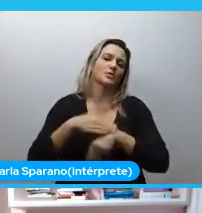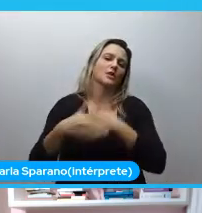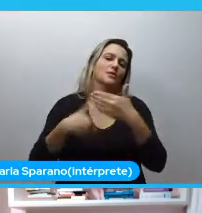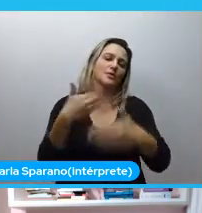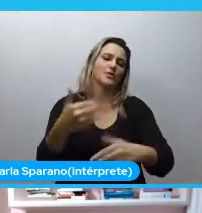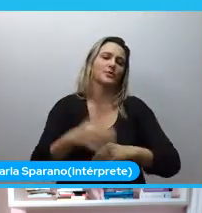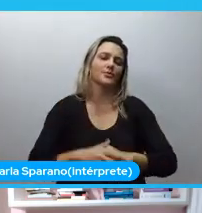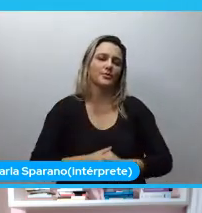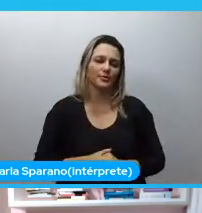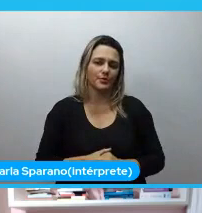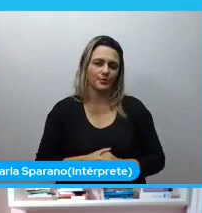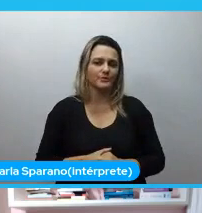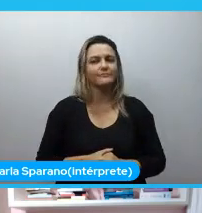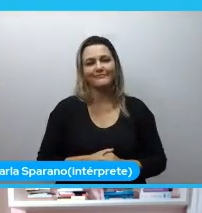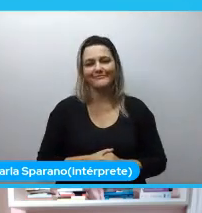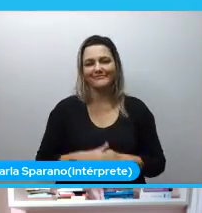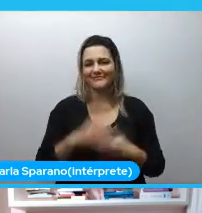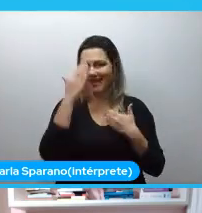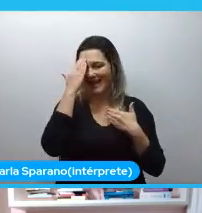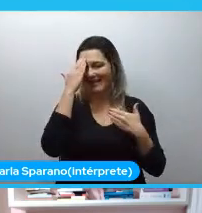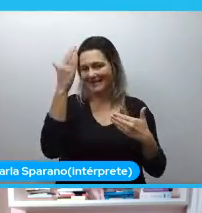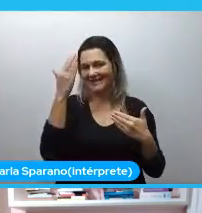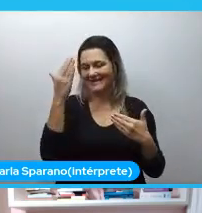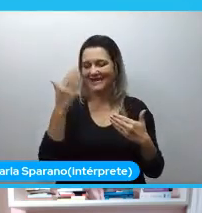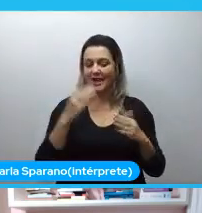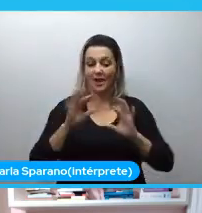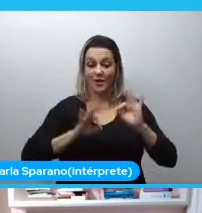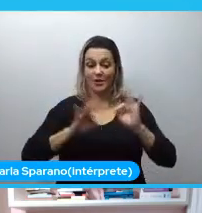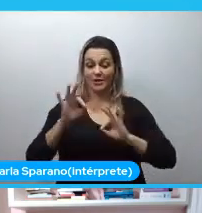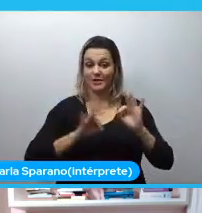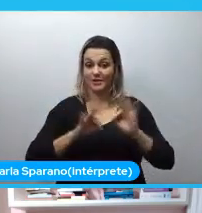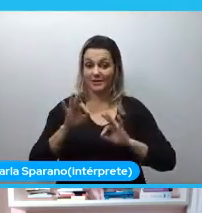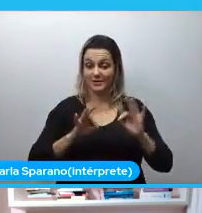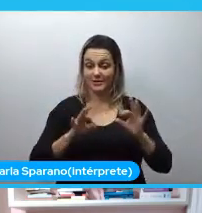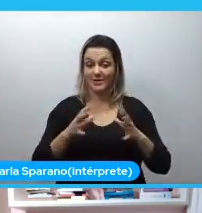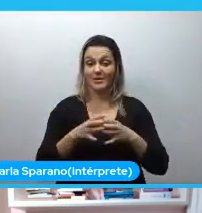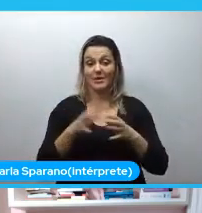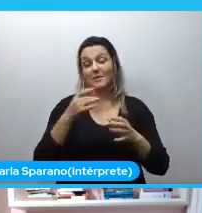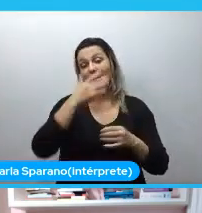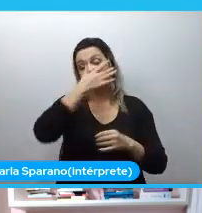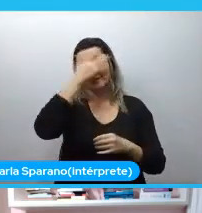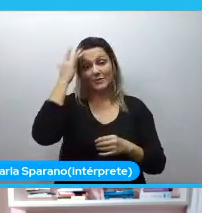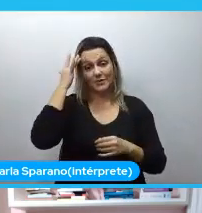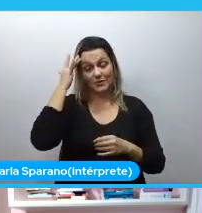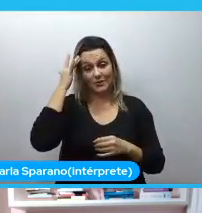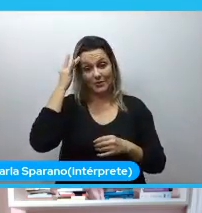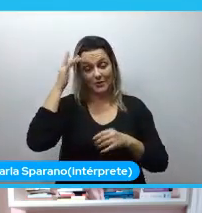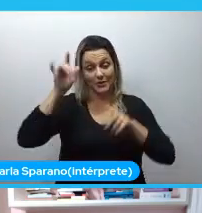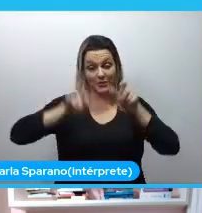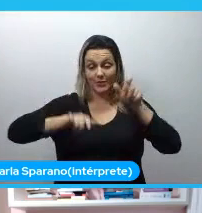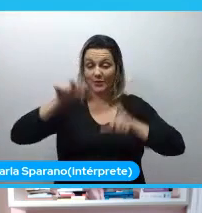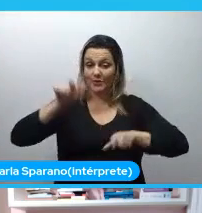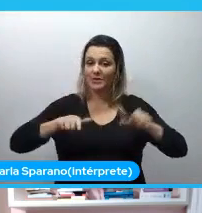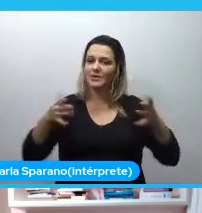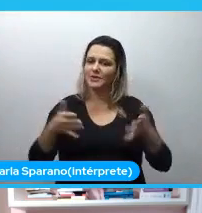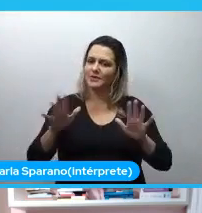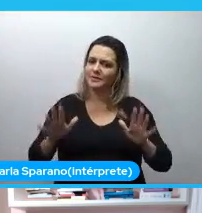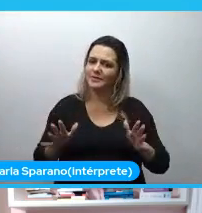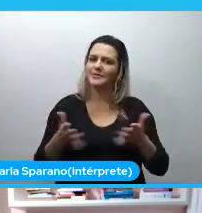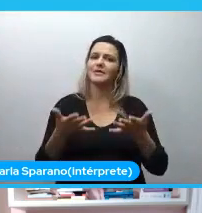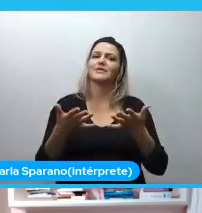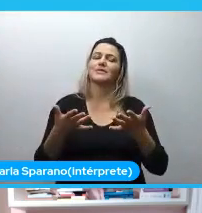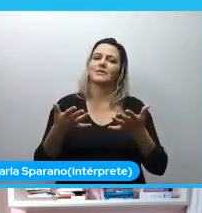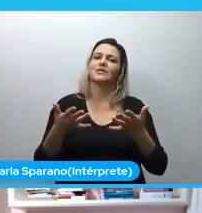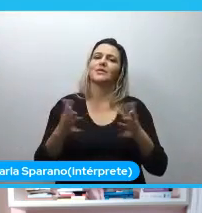e agradecer caramba agradecer muito a organização agradecer muito as pessoas que atualmente estão levando o evento que atualmente estão